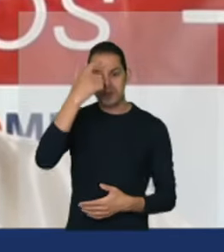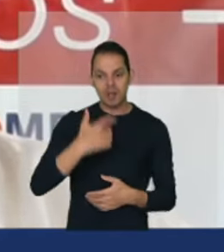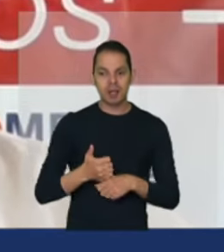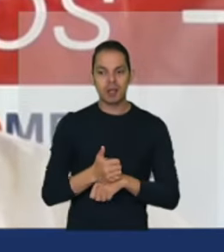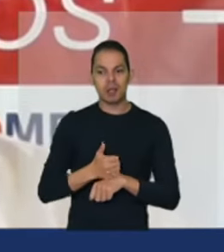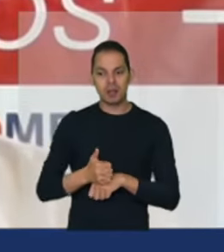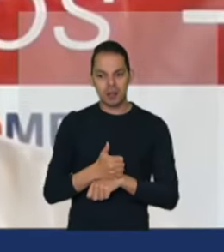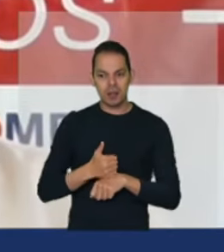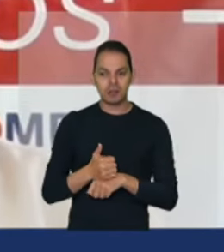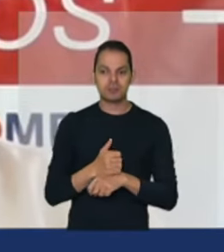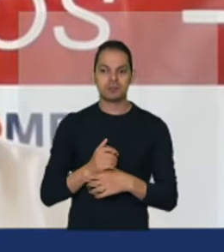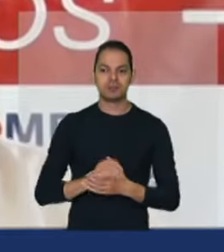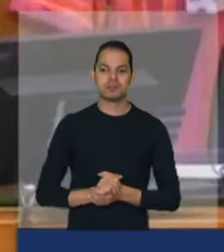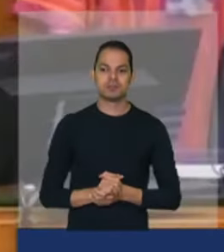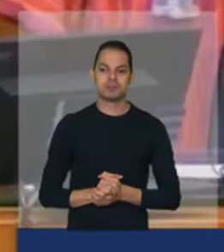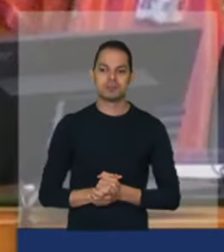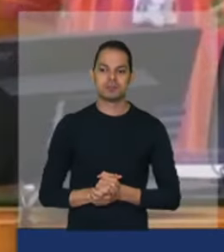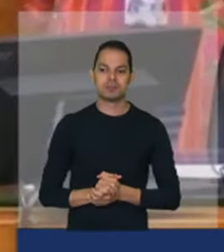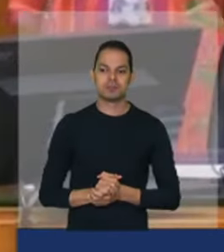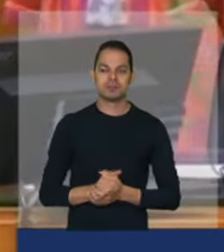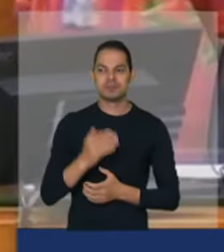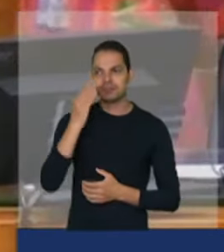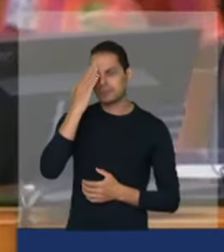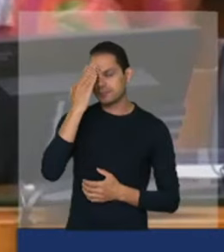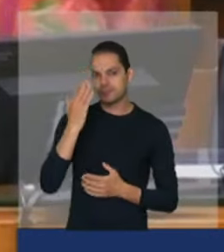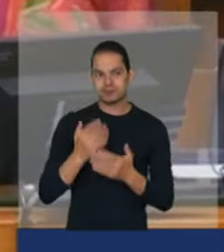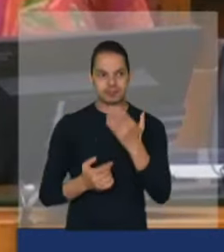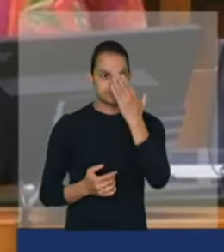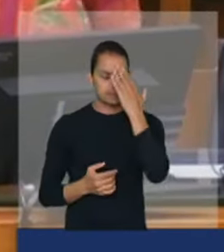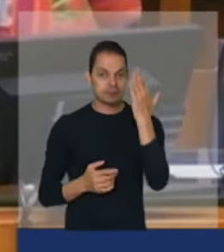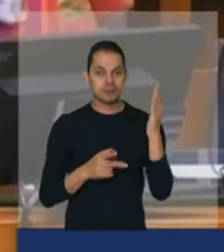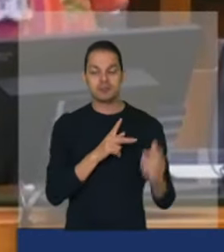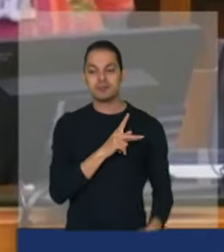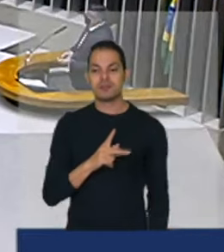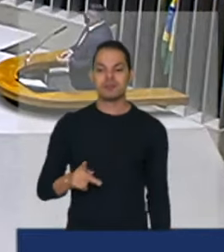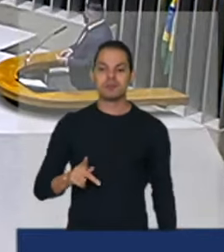agricultura muito obrigado o presidente Gilberto